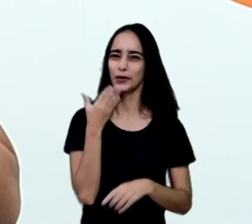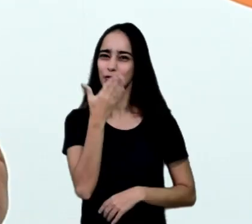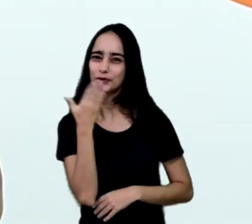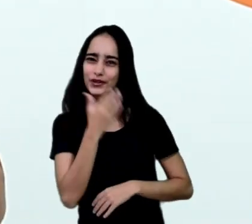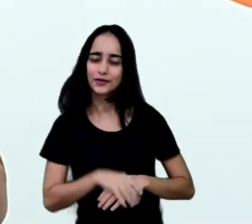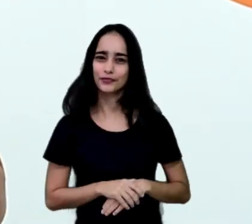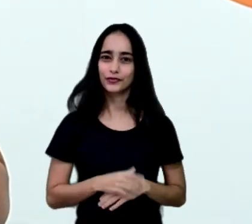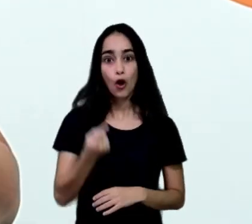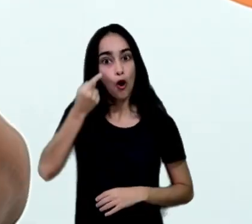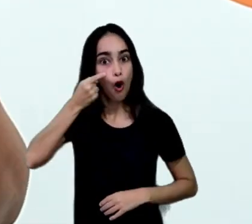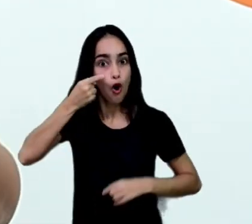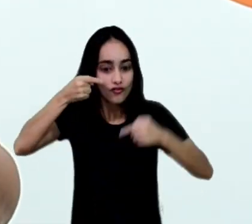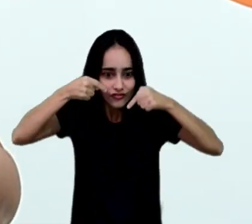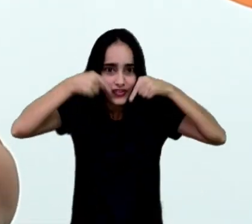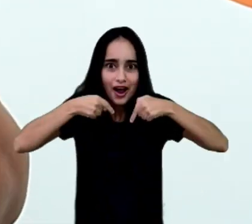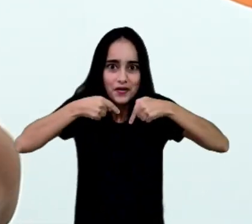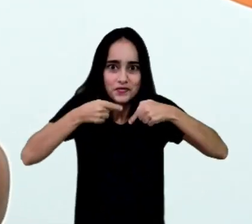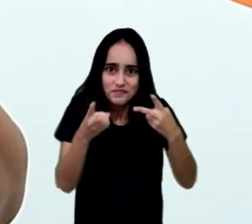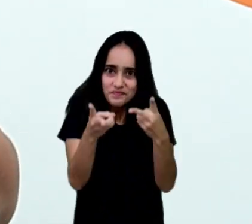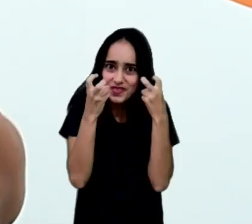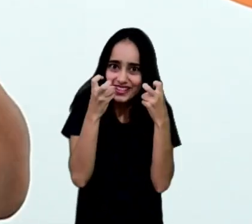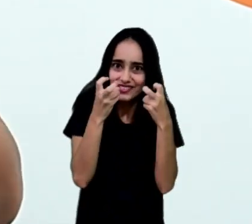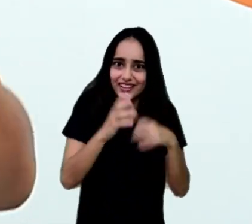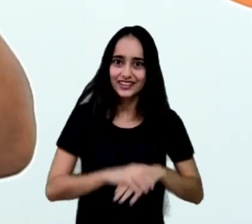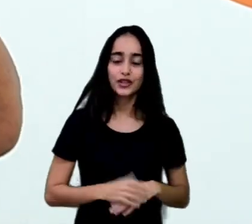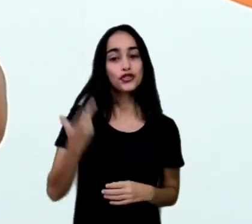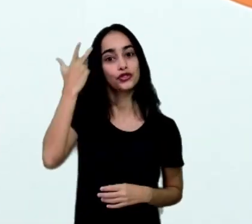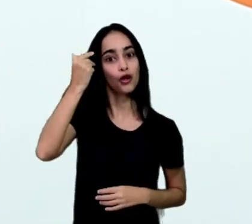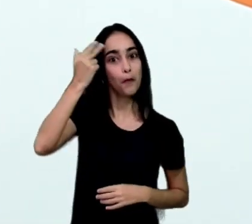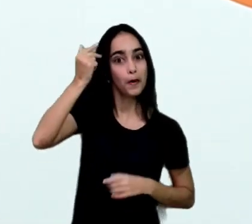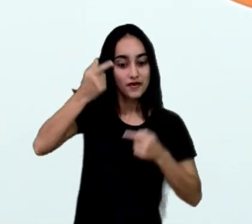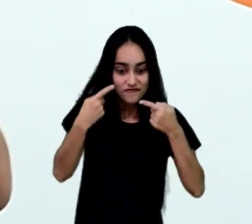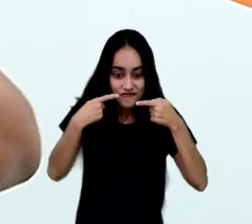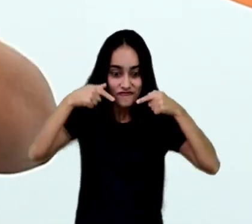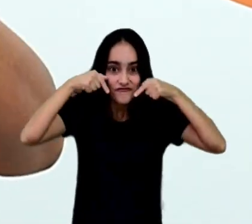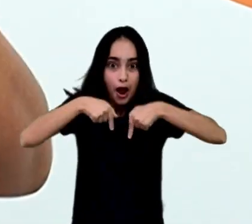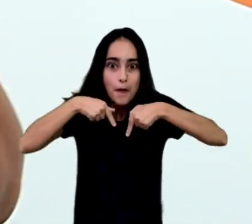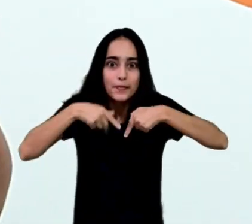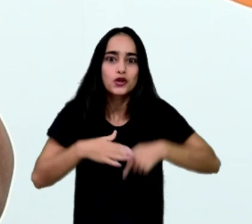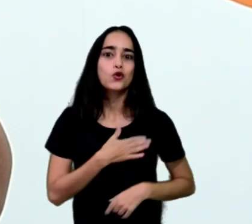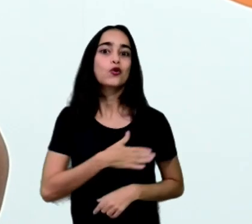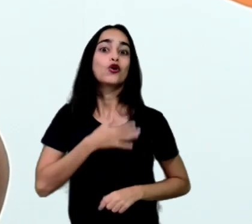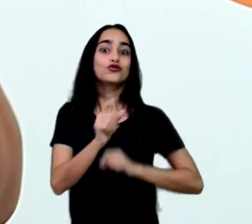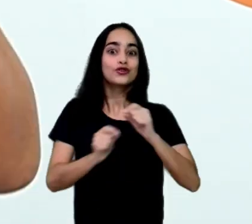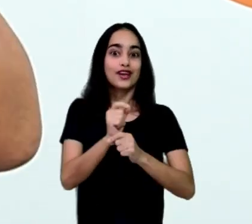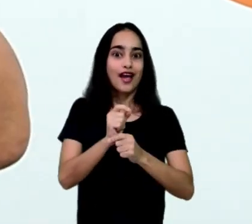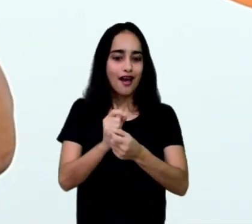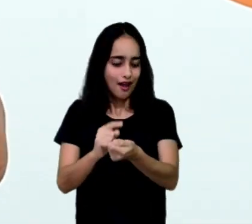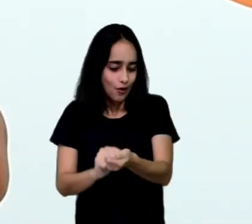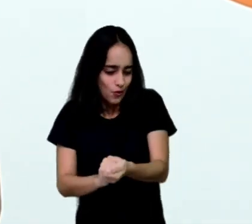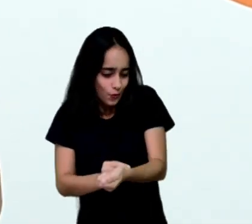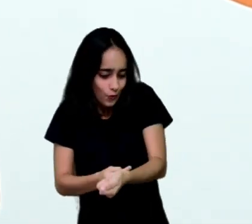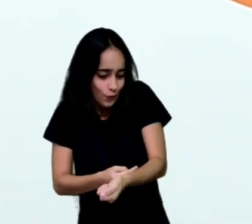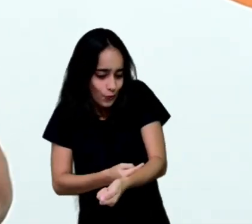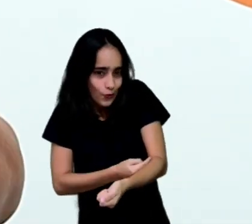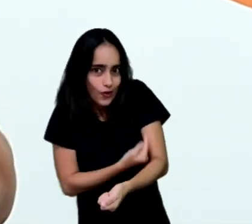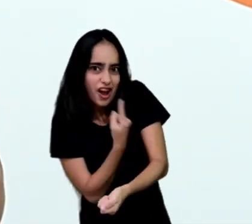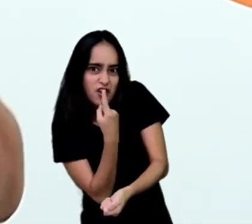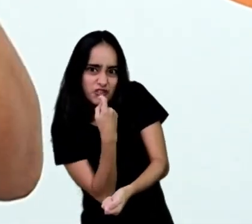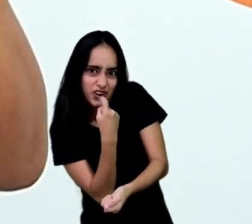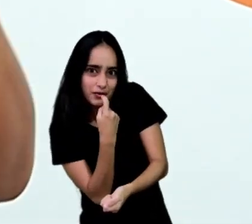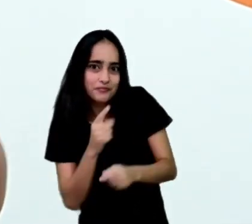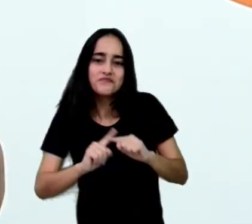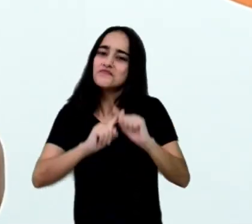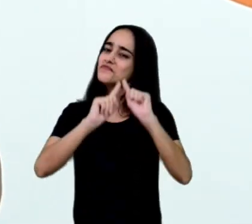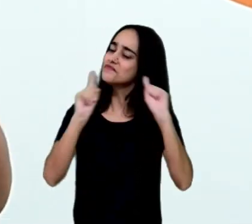Mataram a charada? Geralmente o vampiro gosta de sangue. Mas o nosso vampirinho vai tomar o suco do